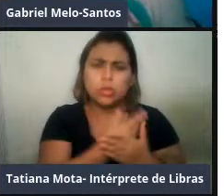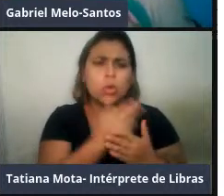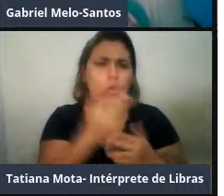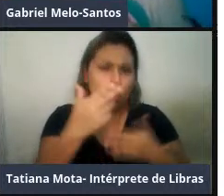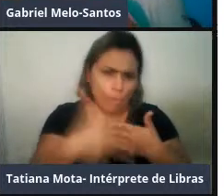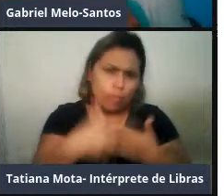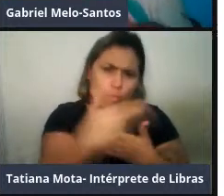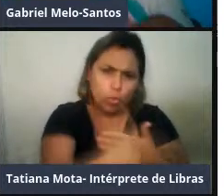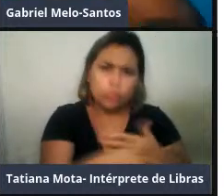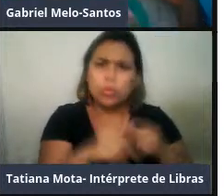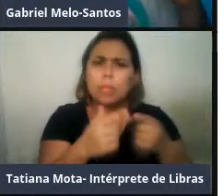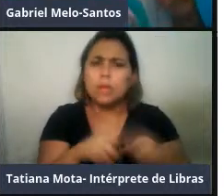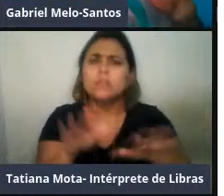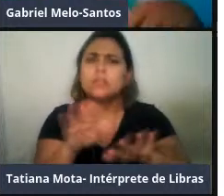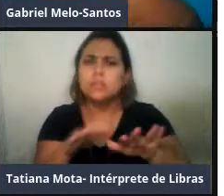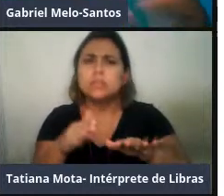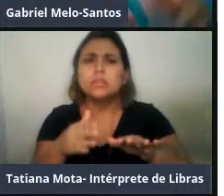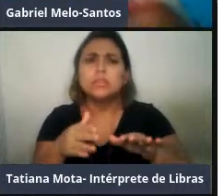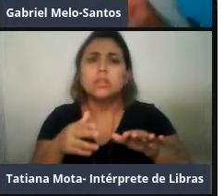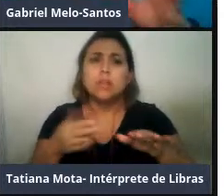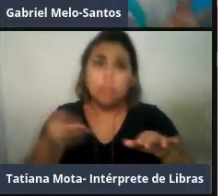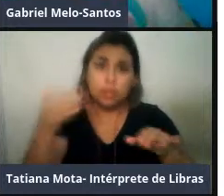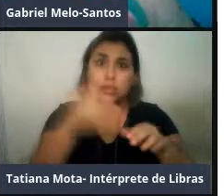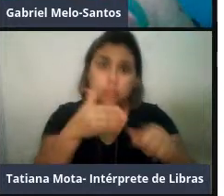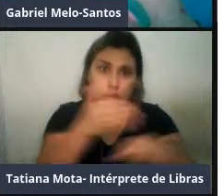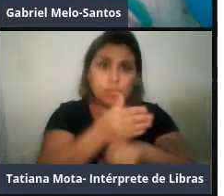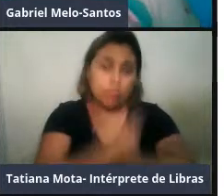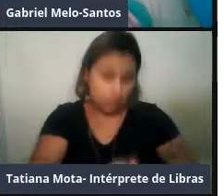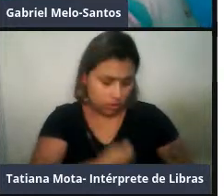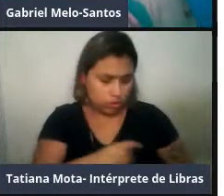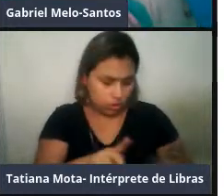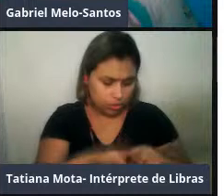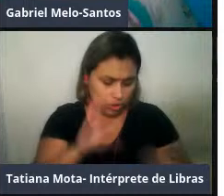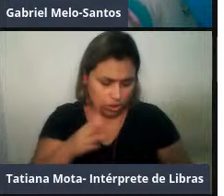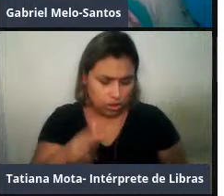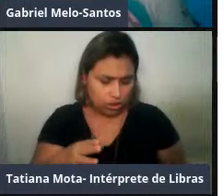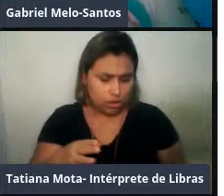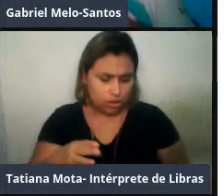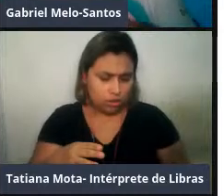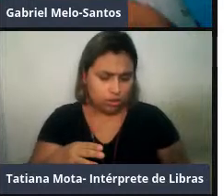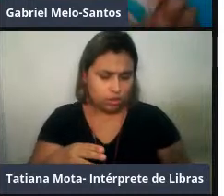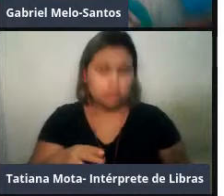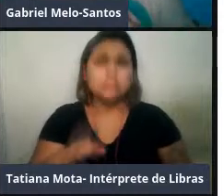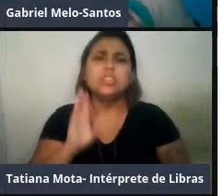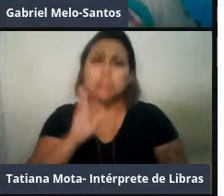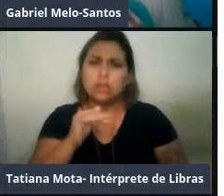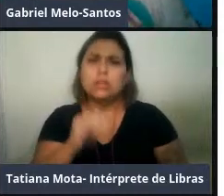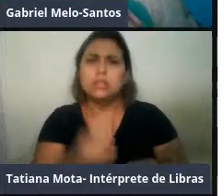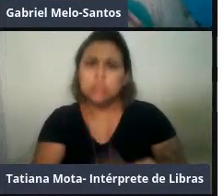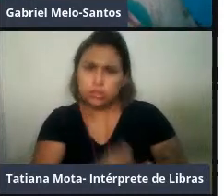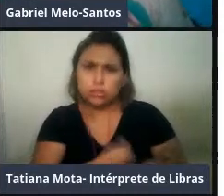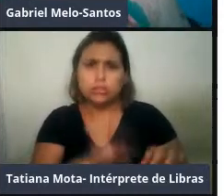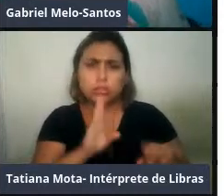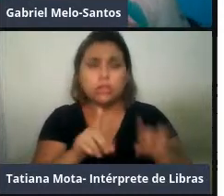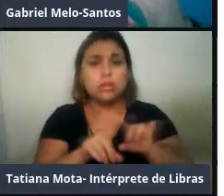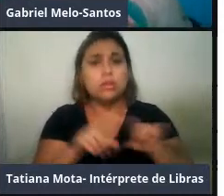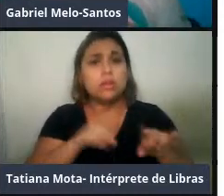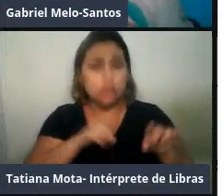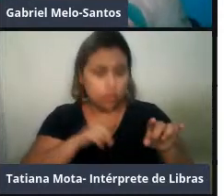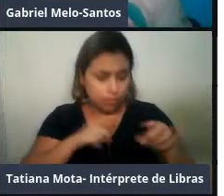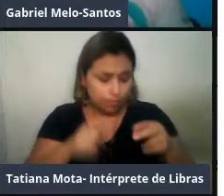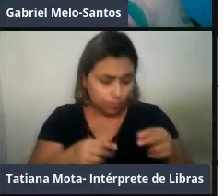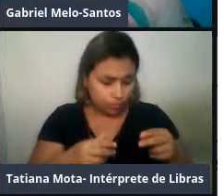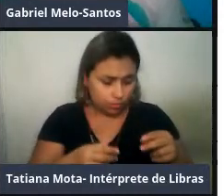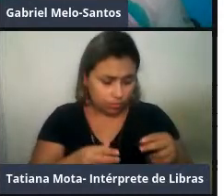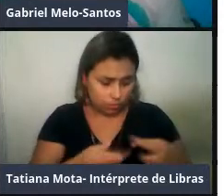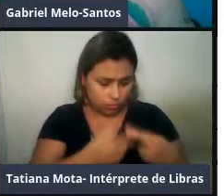eles estarem presentes, então, apesar de eles já existirem nessas linhagens mais antigas, eles têm ali uma função social um pouquinho diferente do que